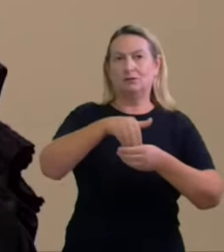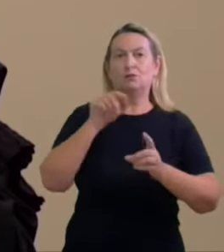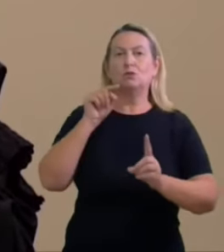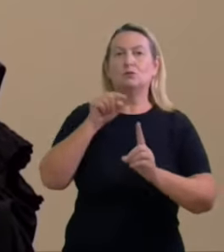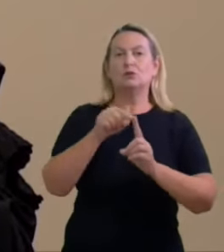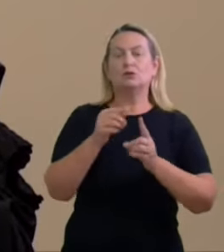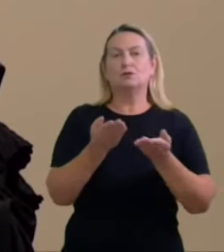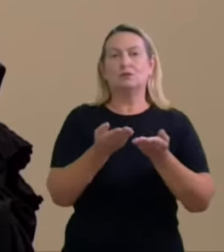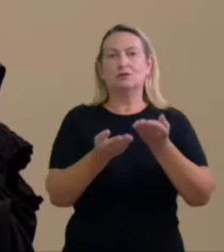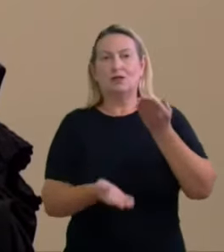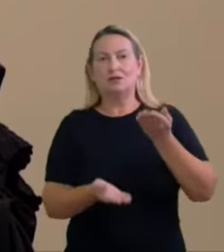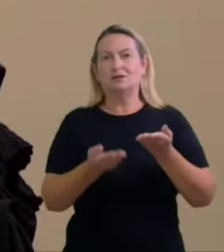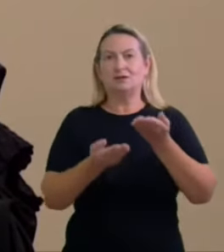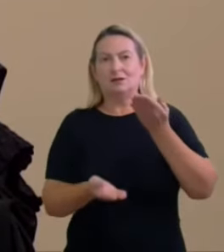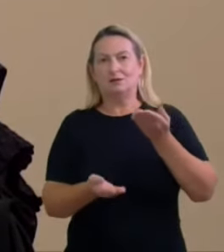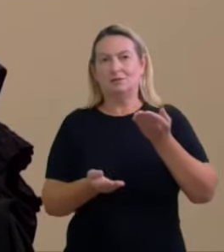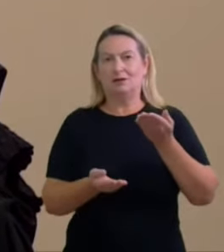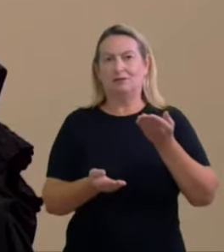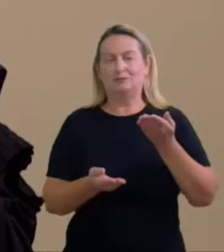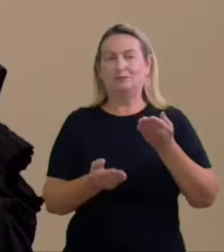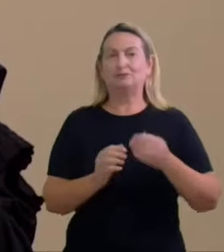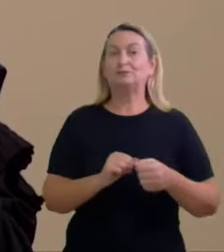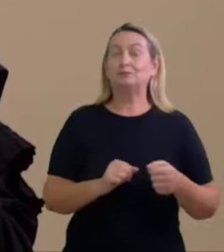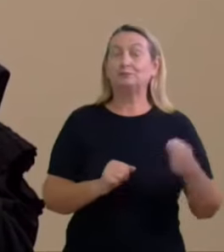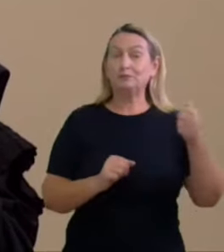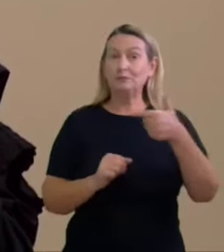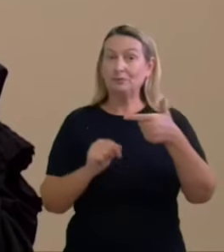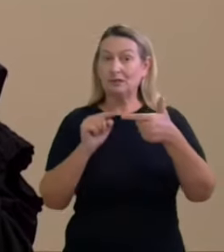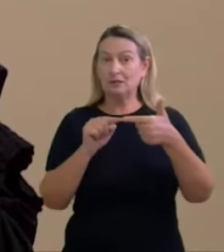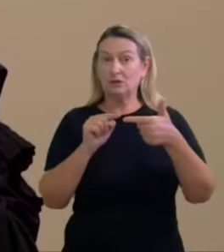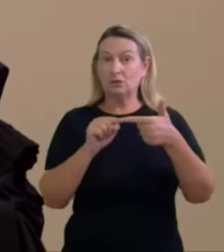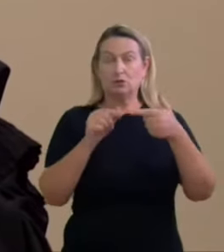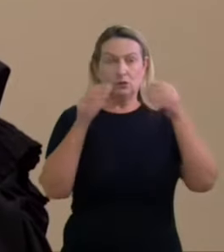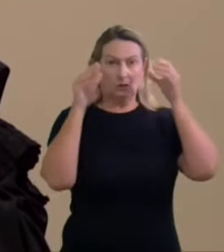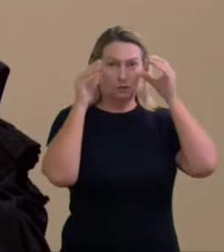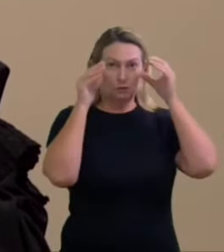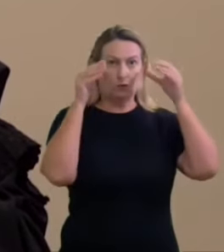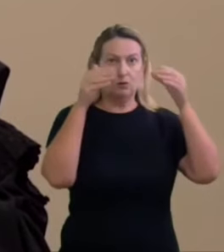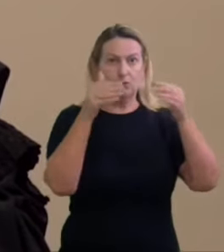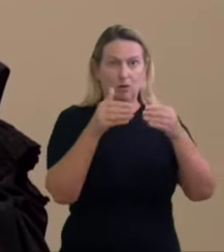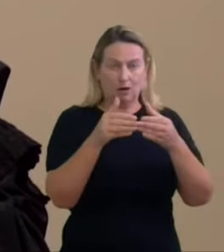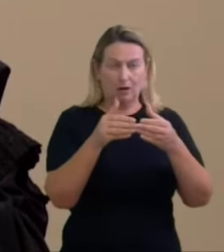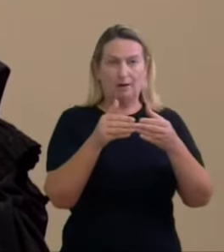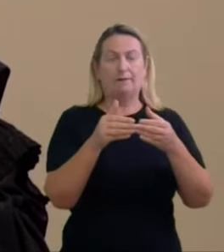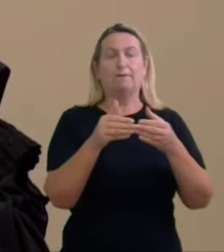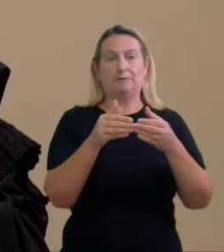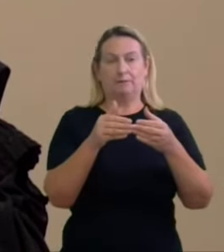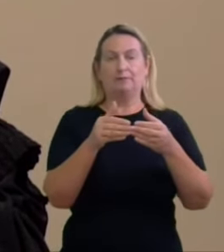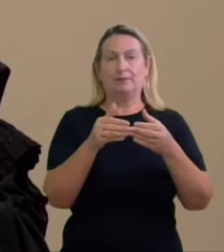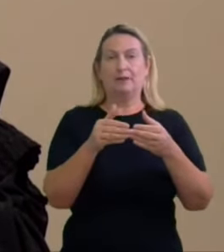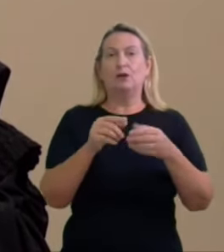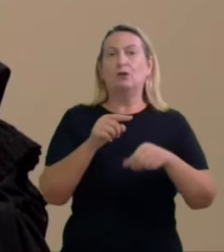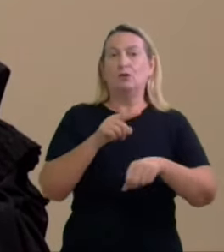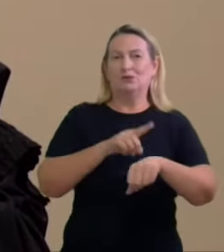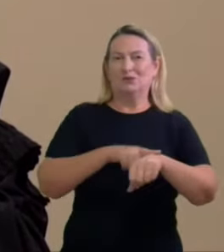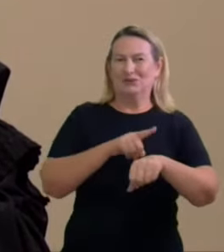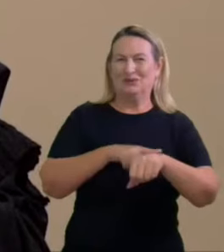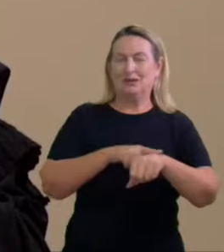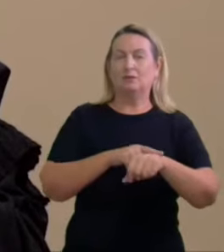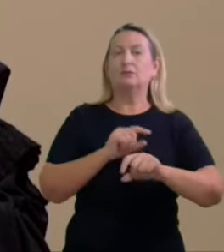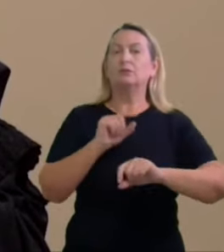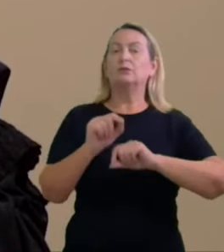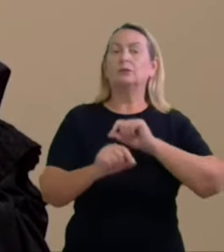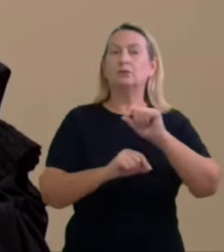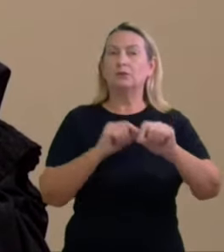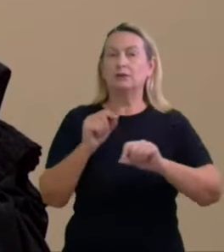é mais nesse segundo ponto que eu vou gastar o tempo dos senhores tendo em vista que a questão da